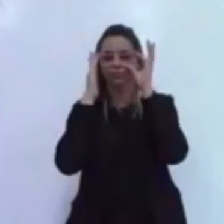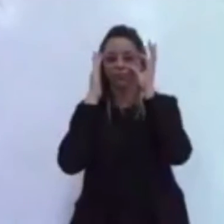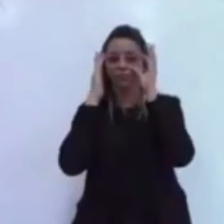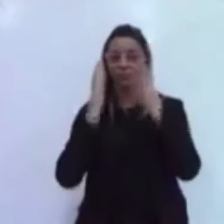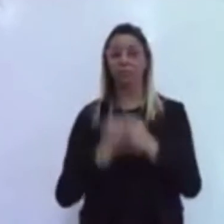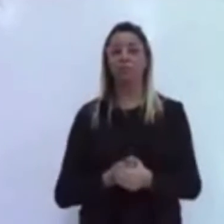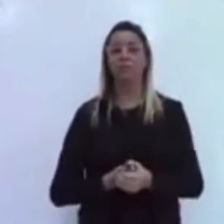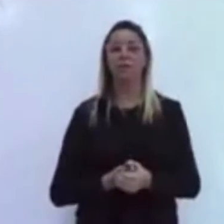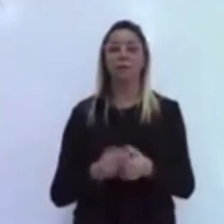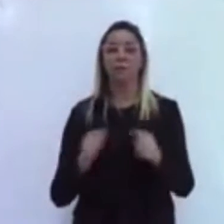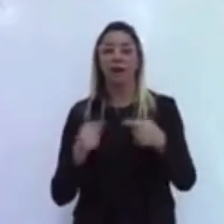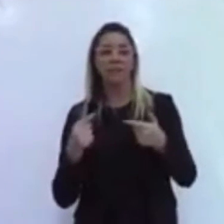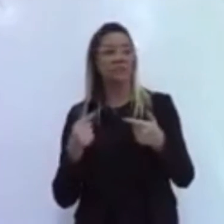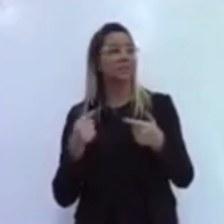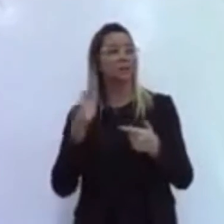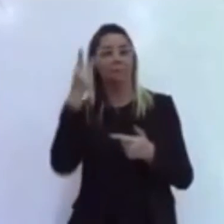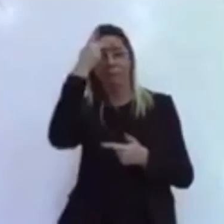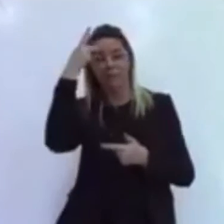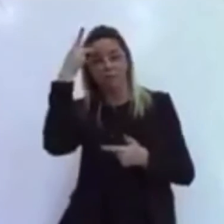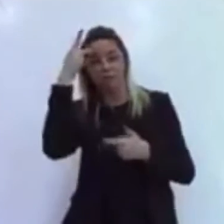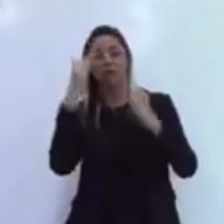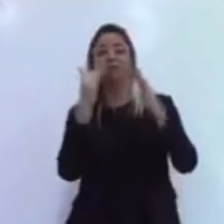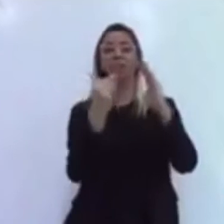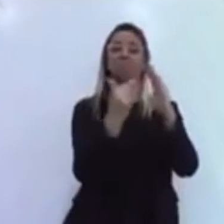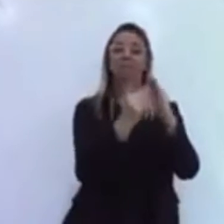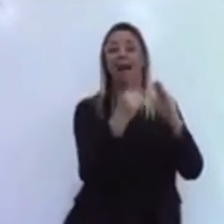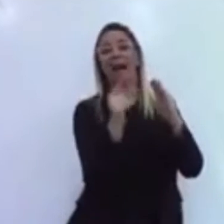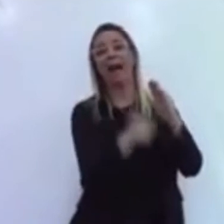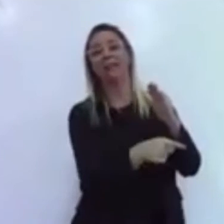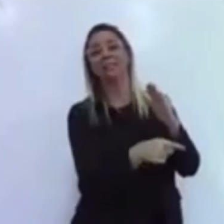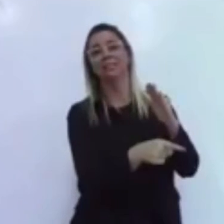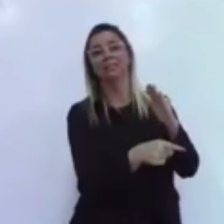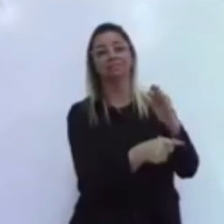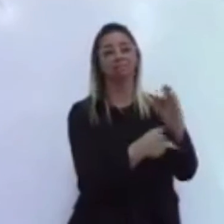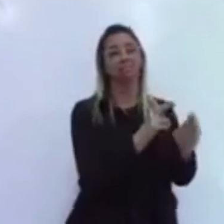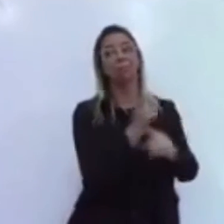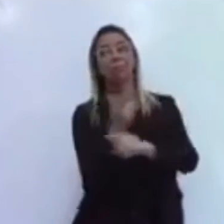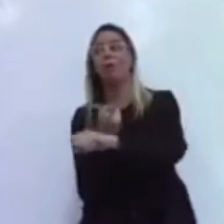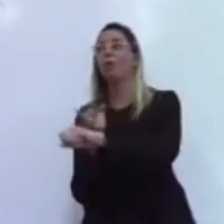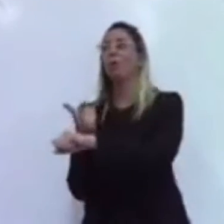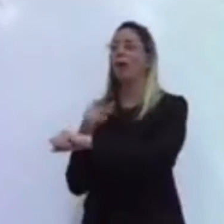Mas o morador da vila de queimada grande, do povoado de queimada grande, me procurou essa semana.